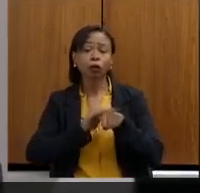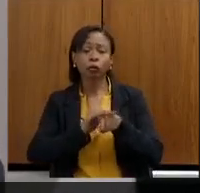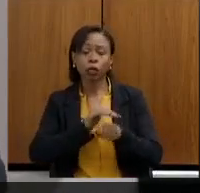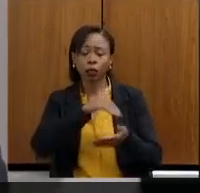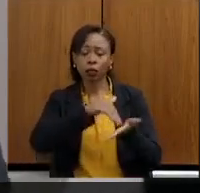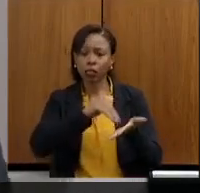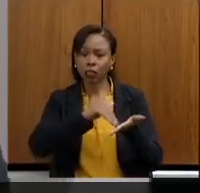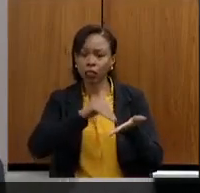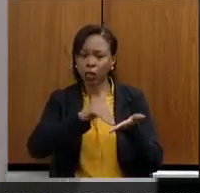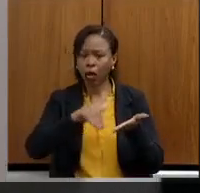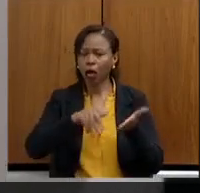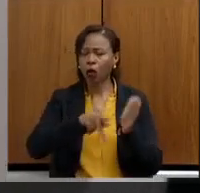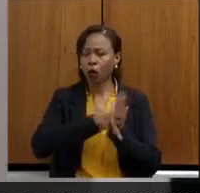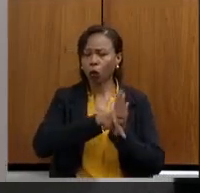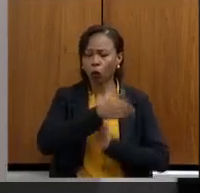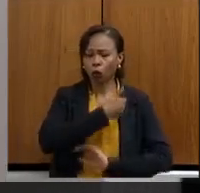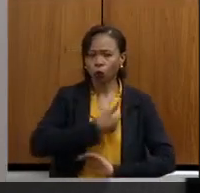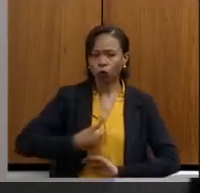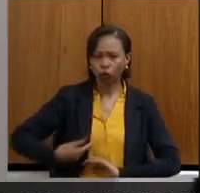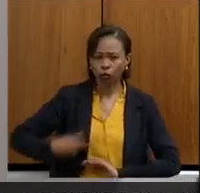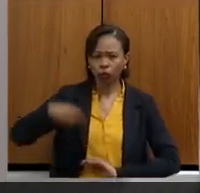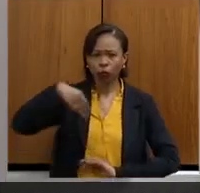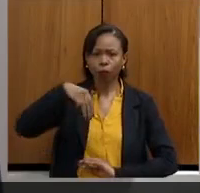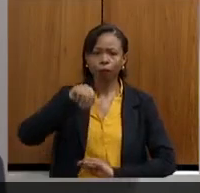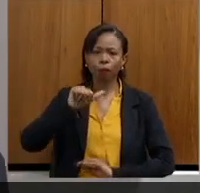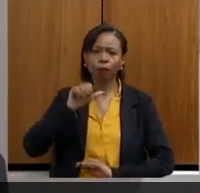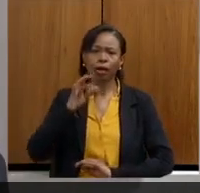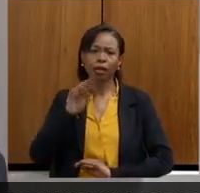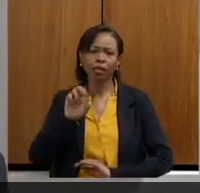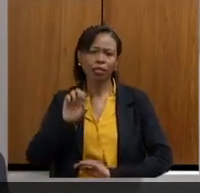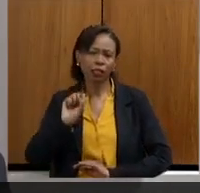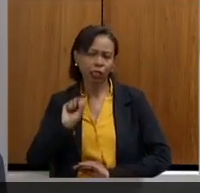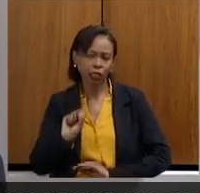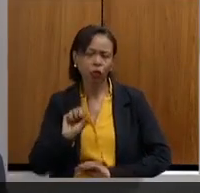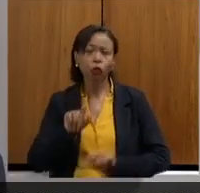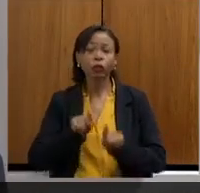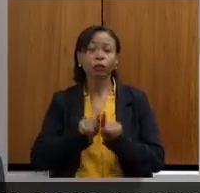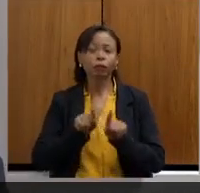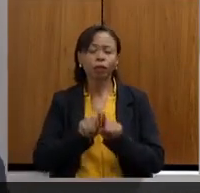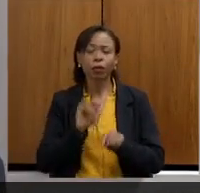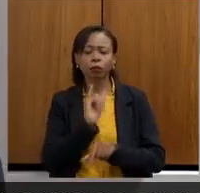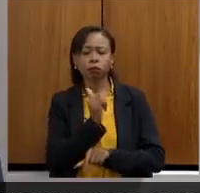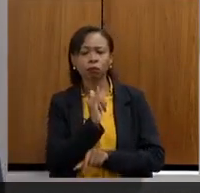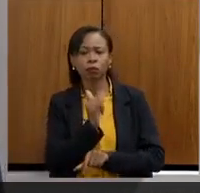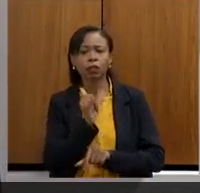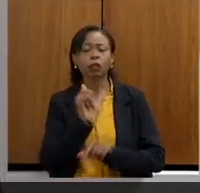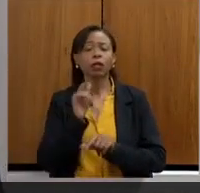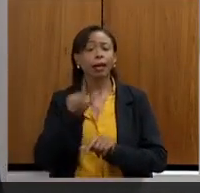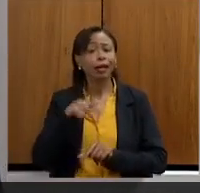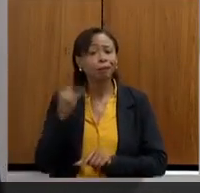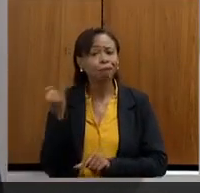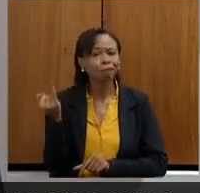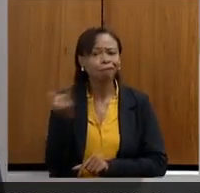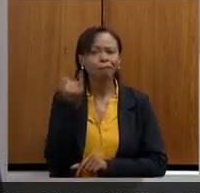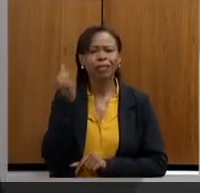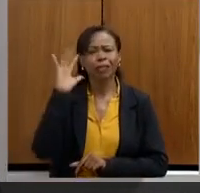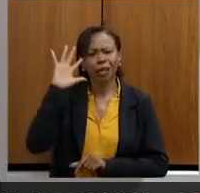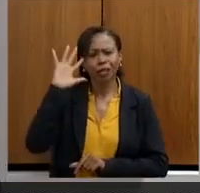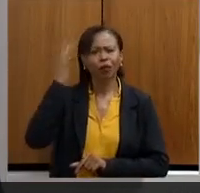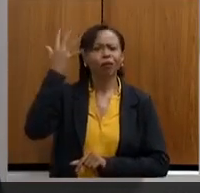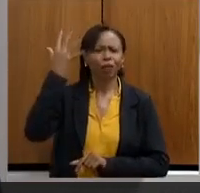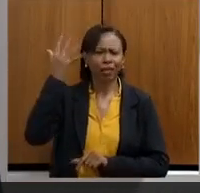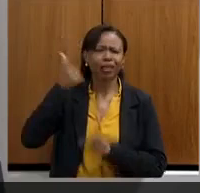secretário de governo, com o secretário Mateus, e tem passado a eles também a importância da solução deste problema, porque a área de vocês e